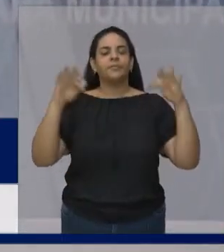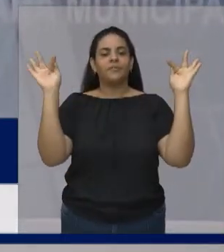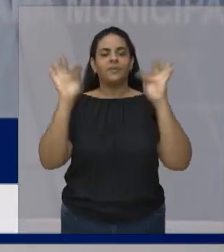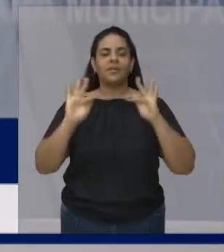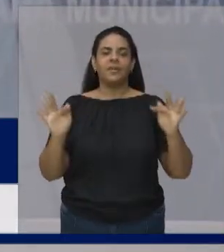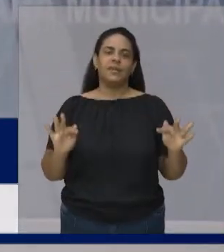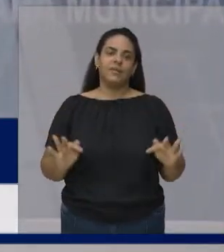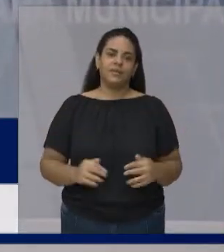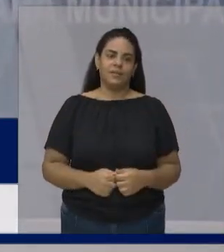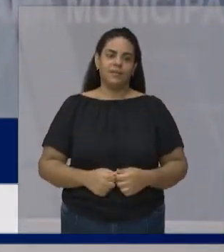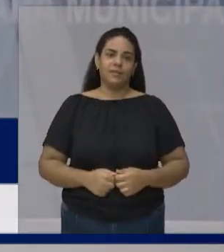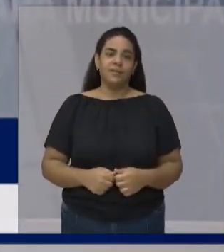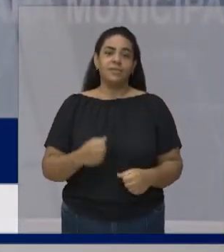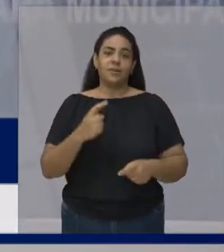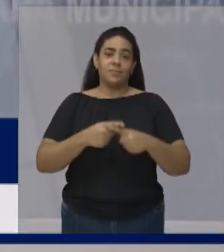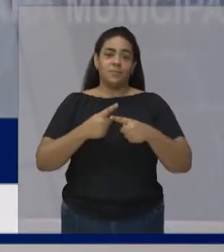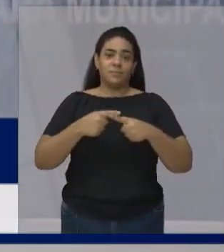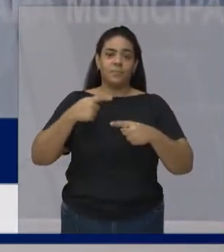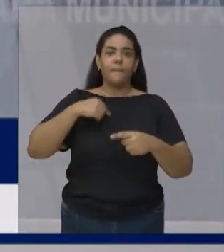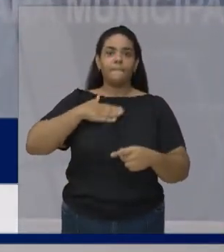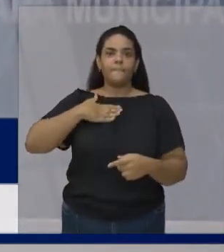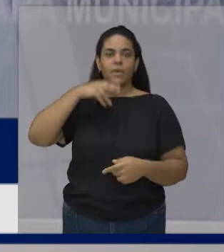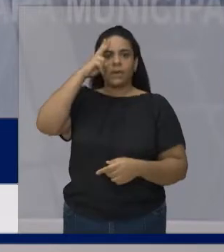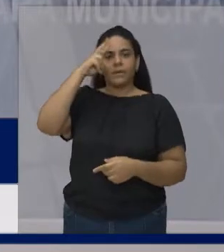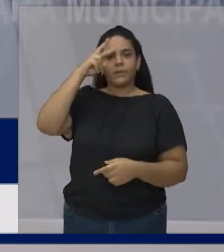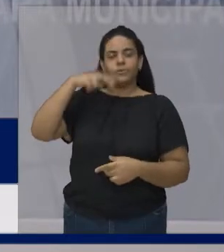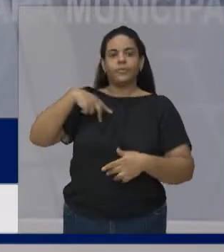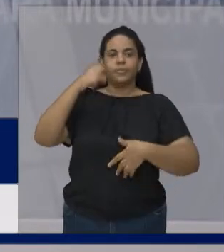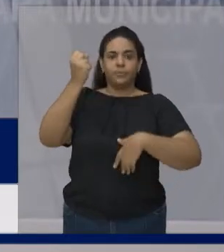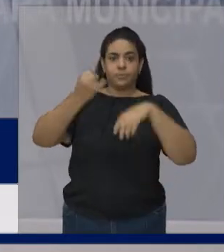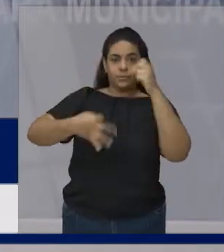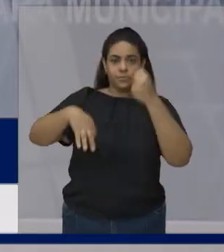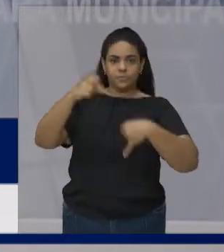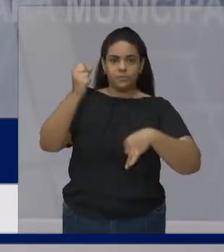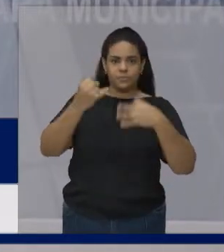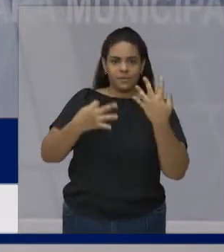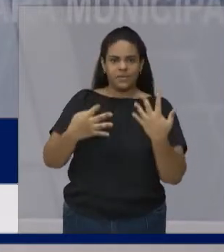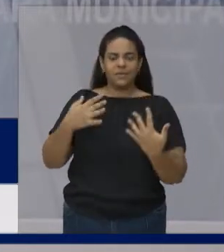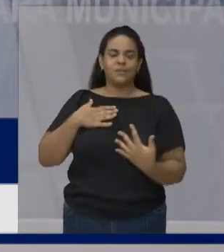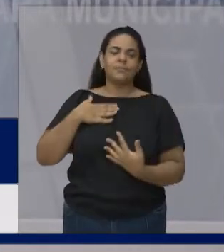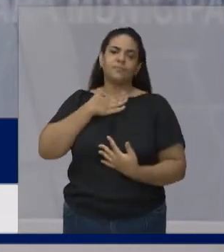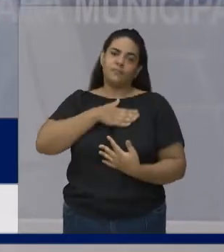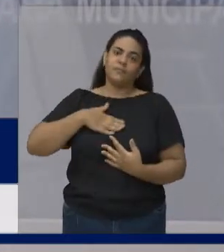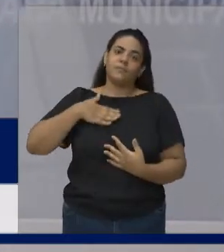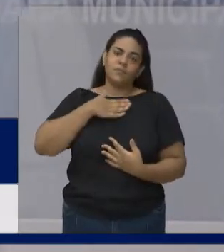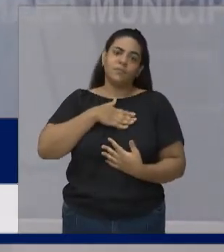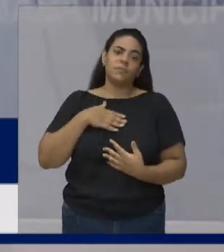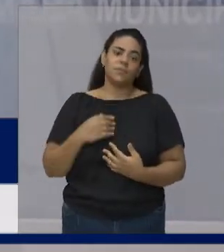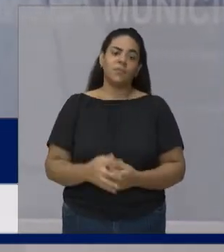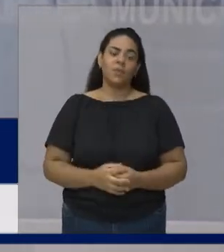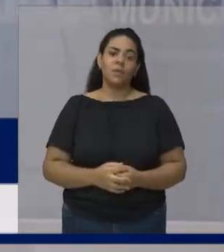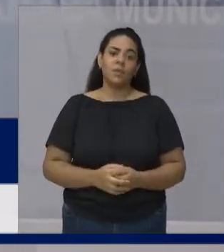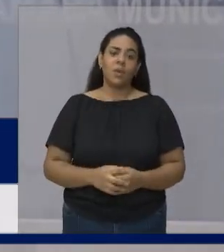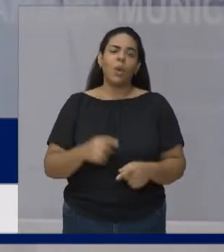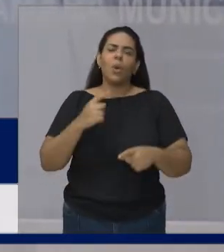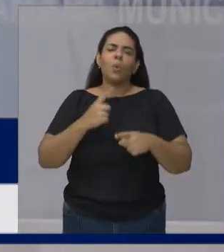poder compartilhar um pouco Da minha história Poder falar um pouquinho Da minha história De De poder quem sabe É